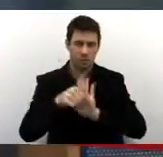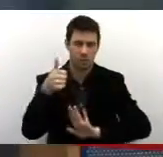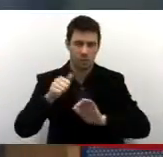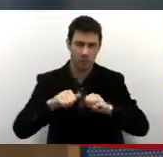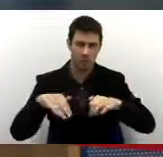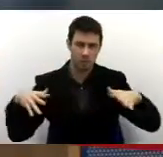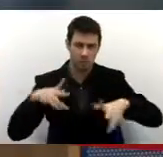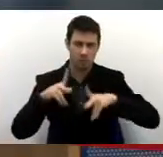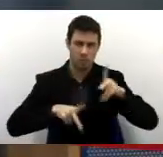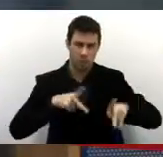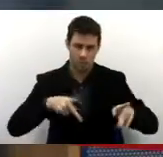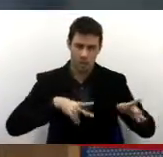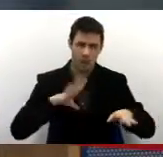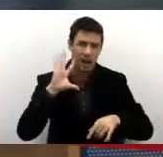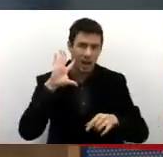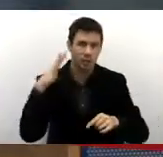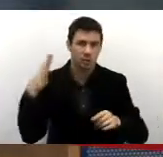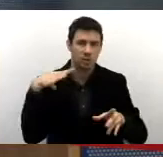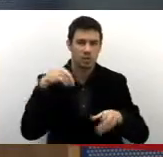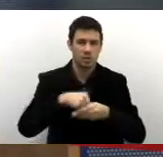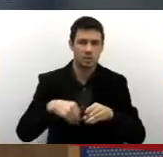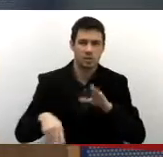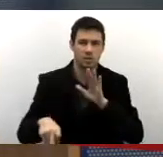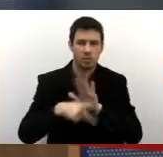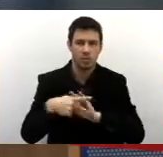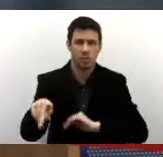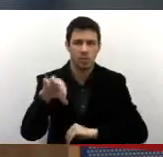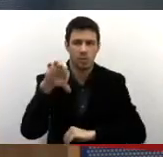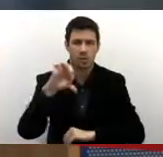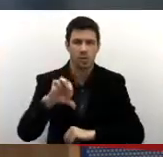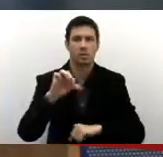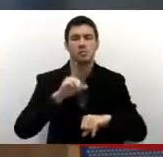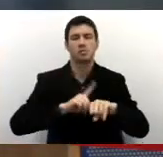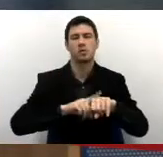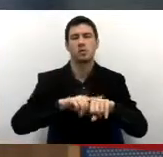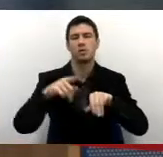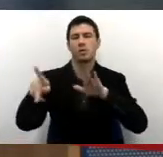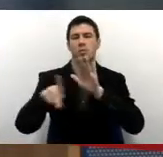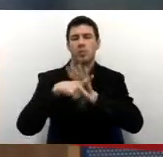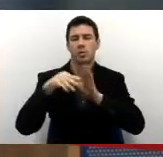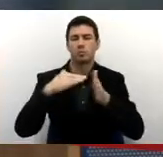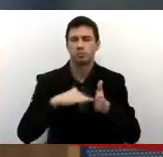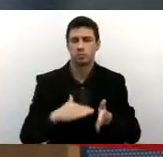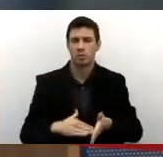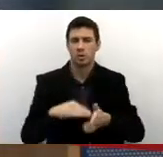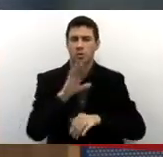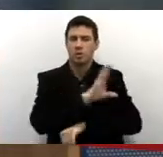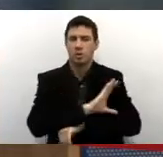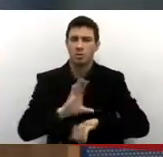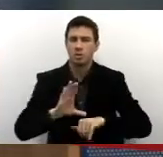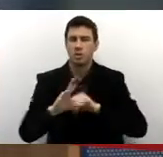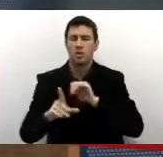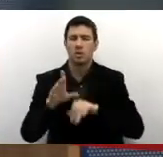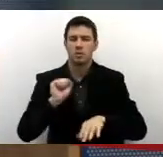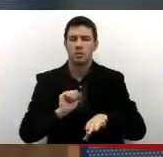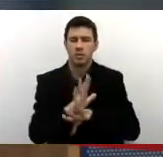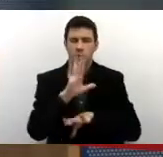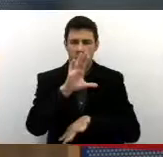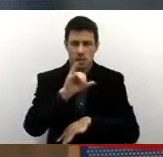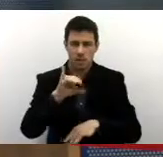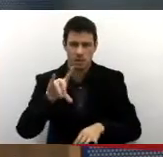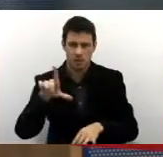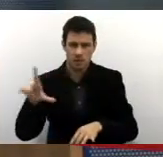aconteceu aqui na casa às 9 horas, foi a audiência da secretaria, da coordenadoria da Defesa Civil. Dentro desse